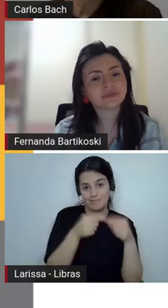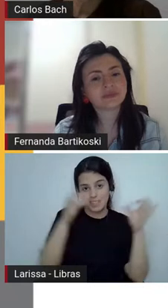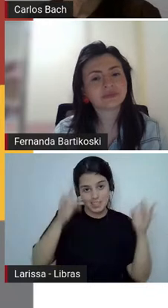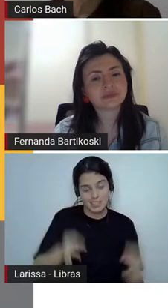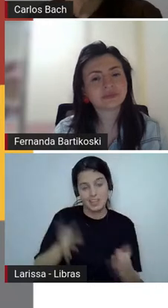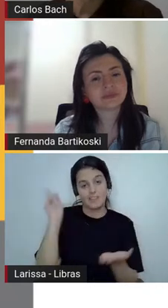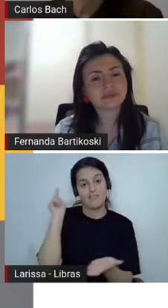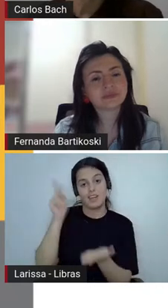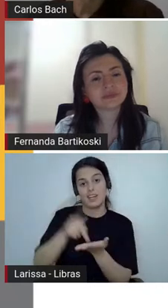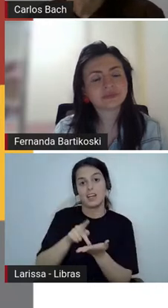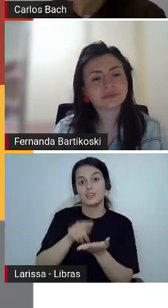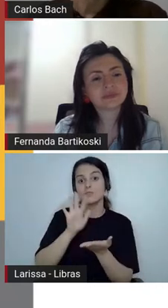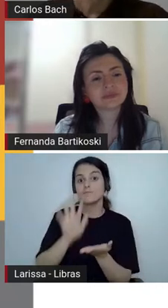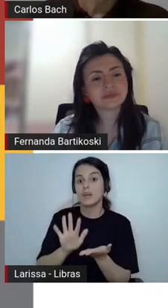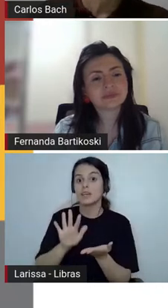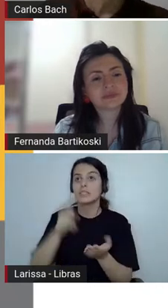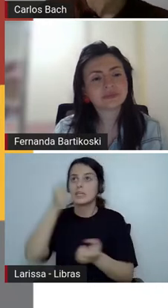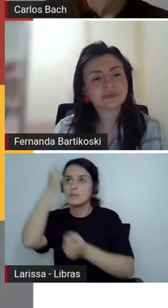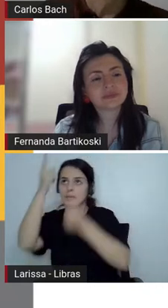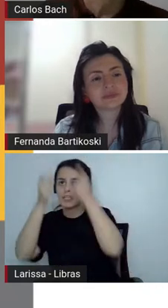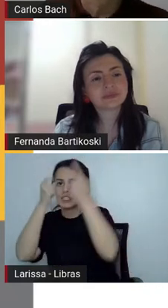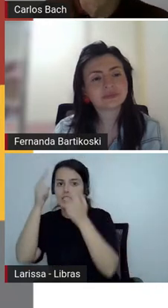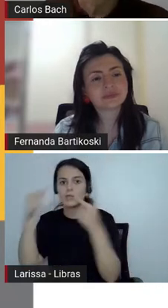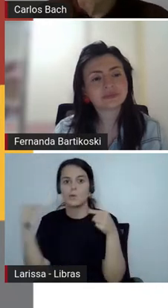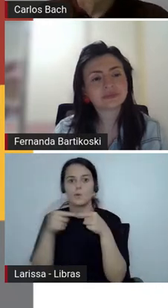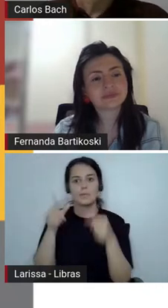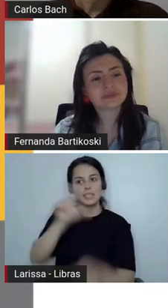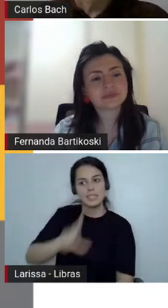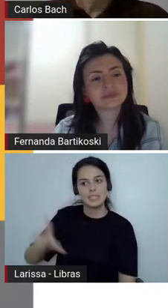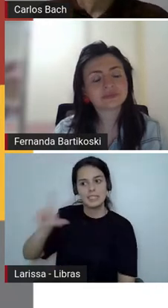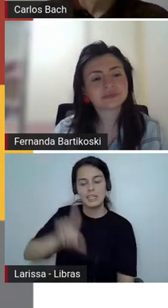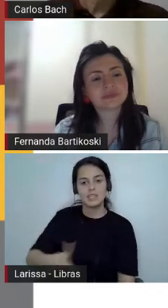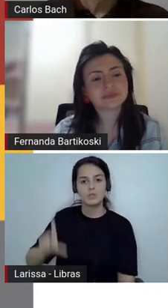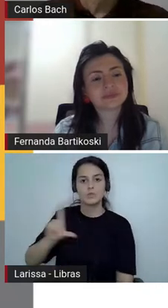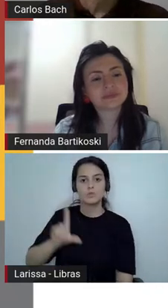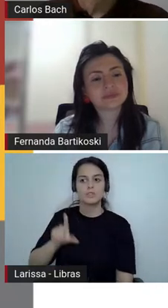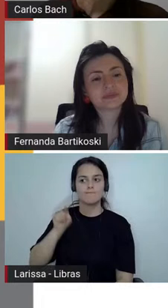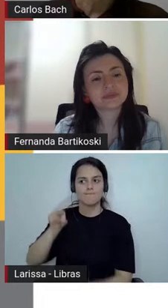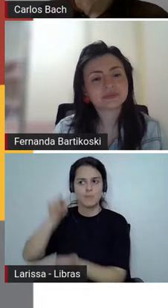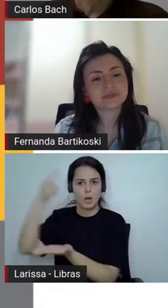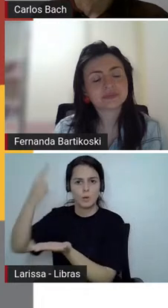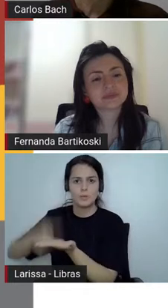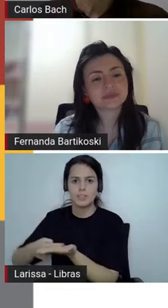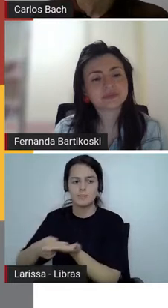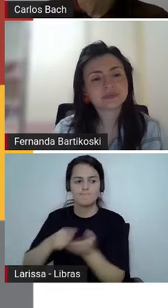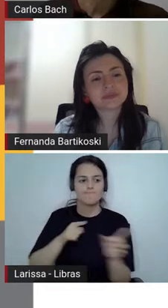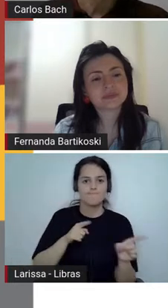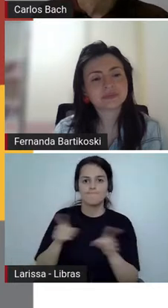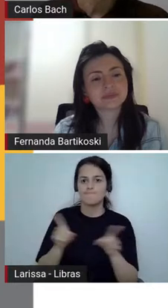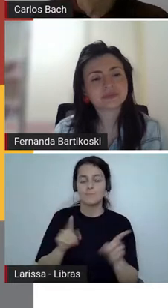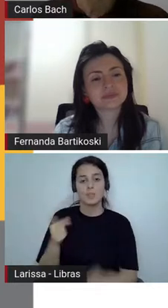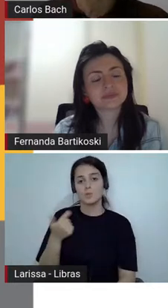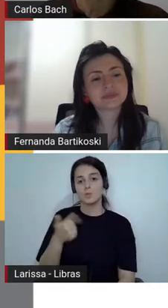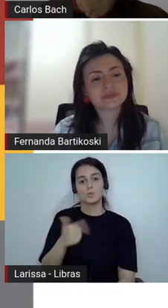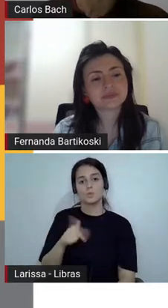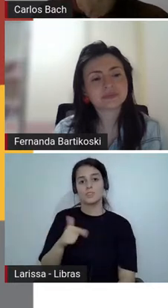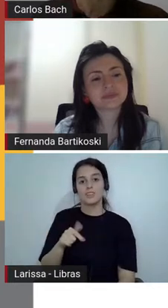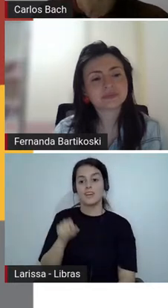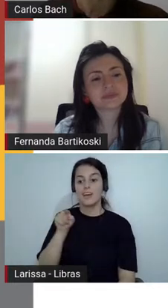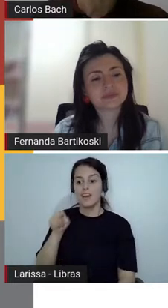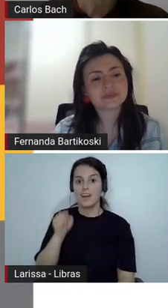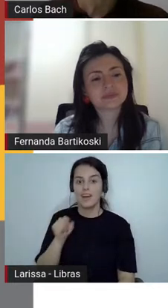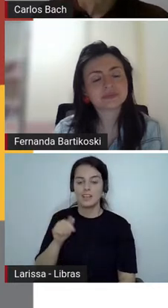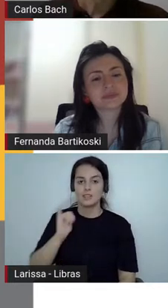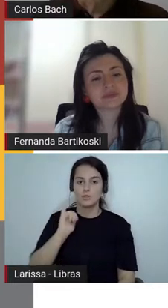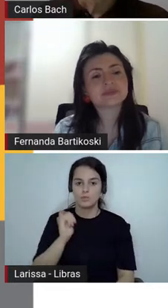que define a literatura, então, é um gênero muito fluido, que transita entre esse real e imaginário de uma forma muito